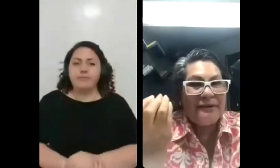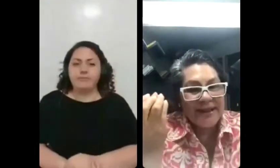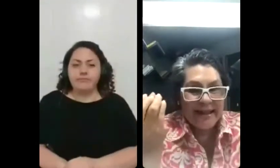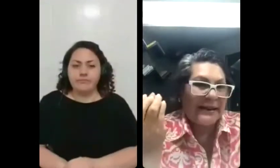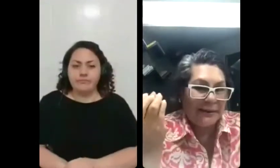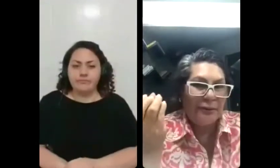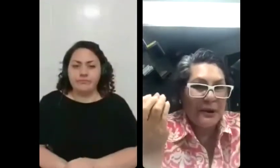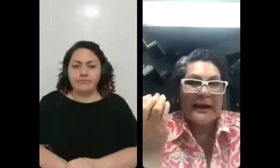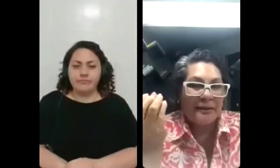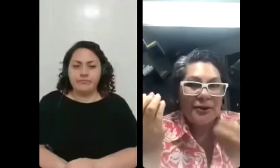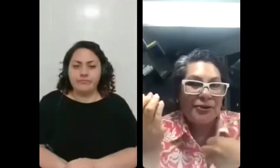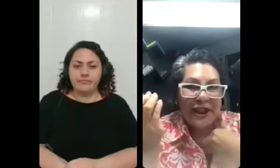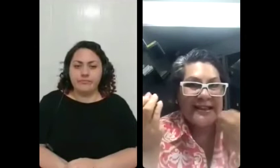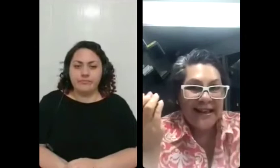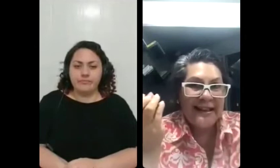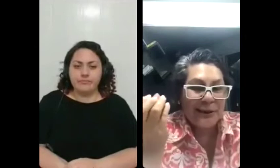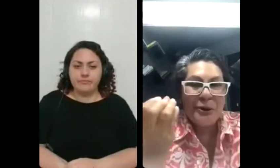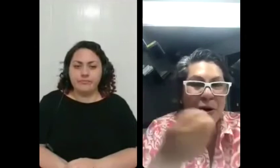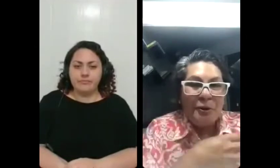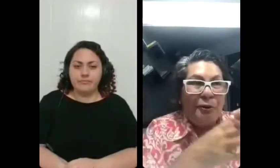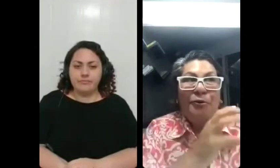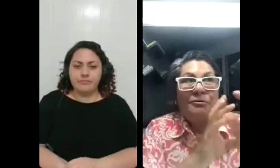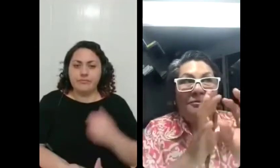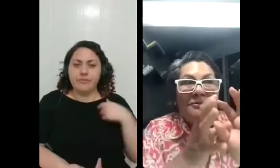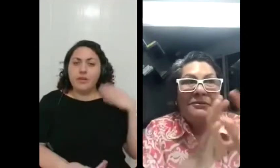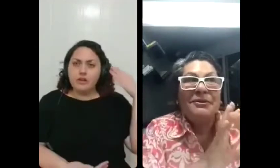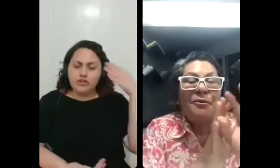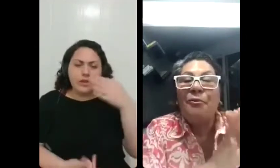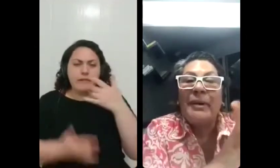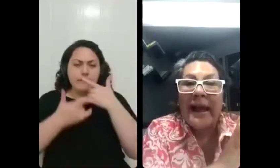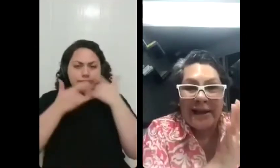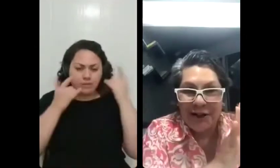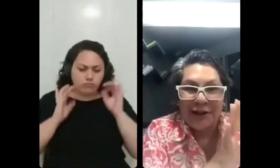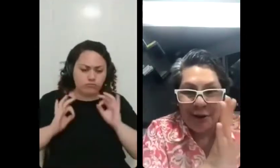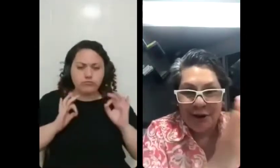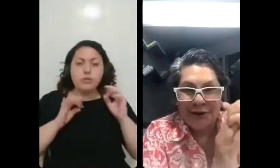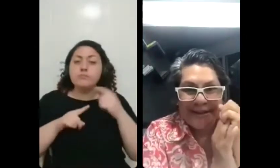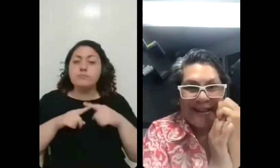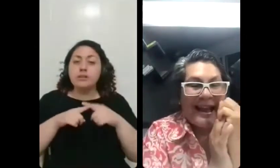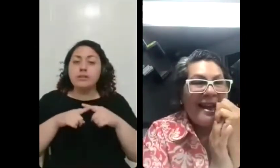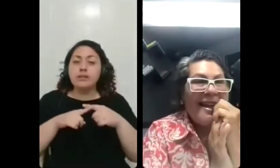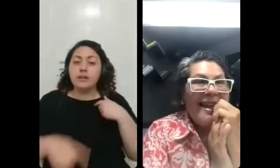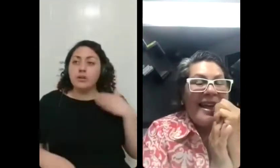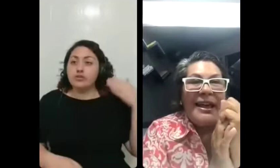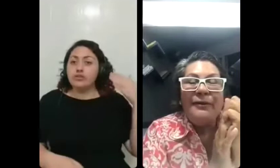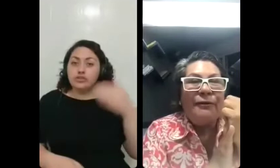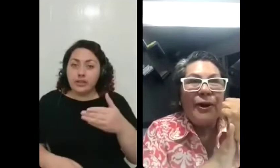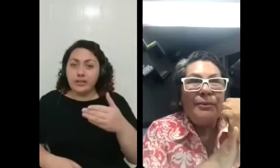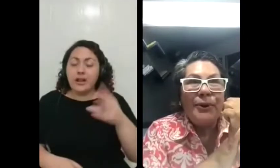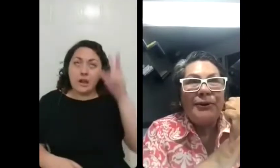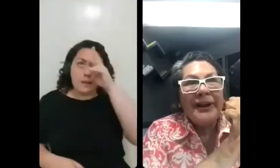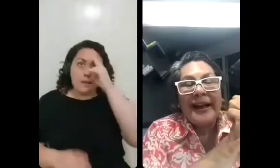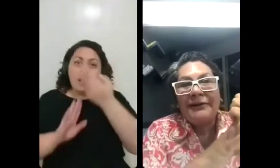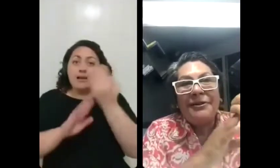precisava estar no lugar de onde eu tinha saído com um pré-diagnóstico assim né e